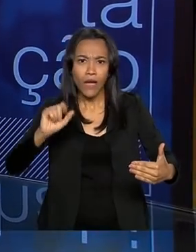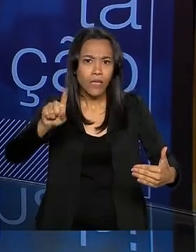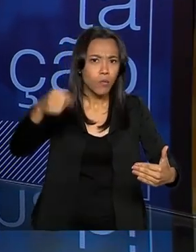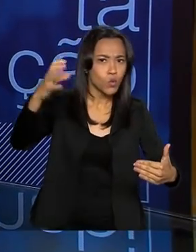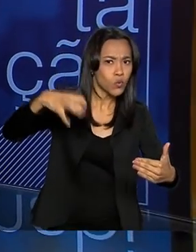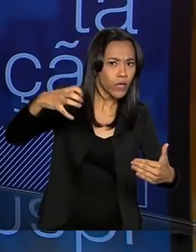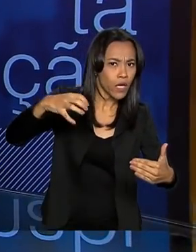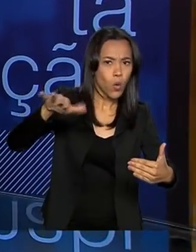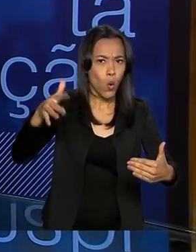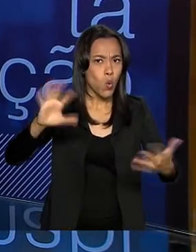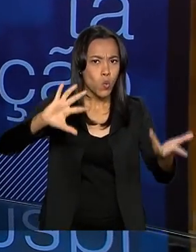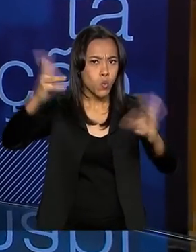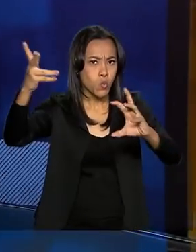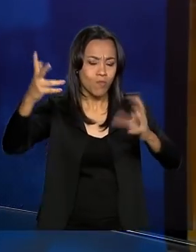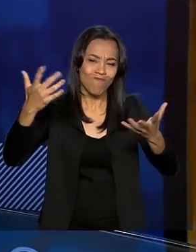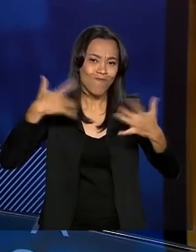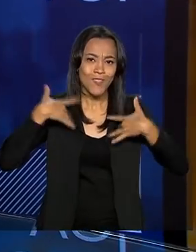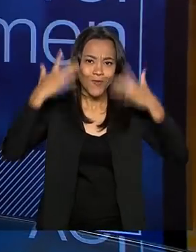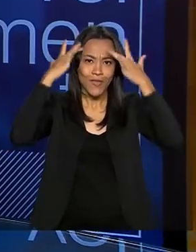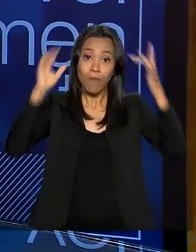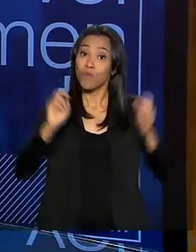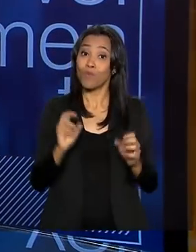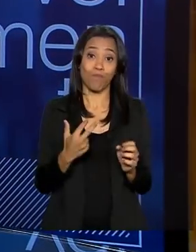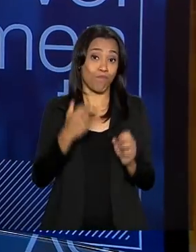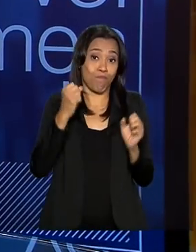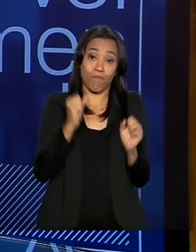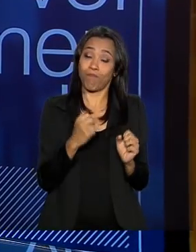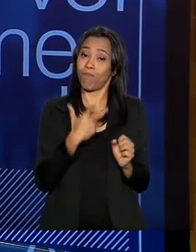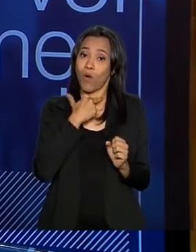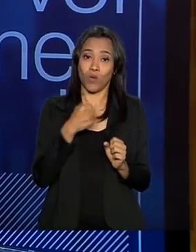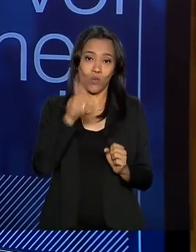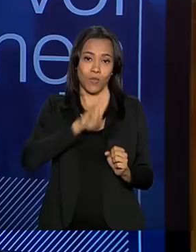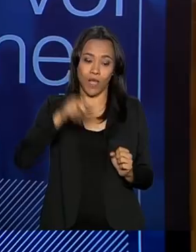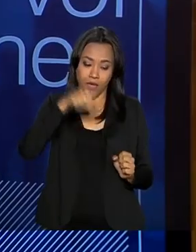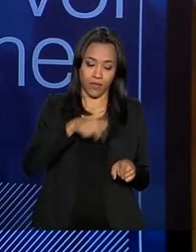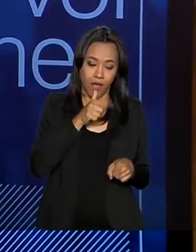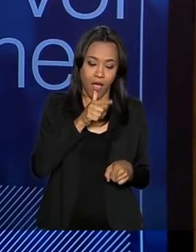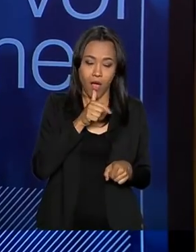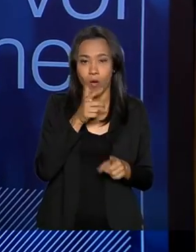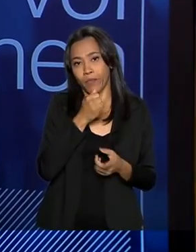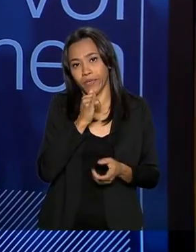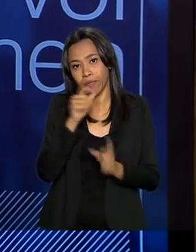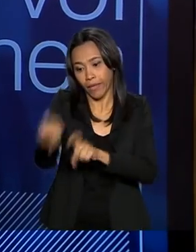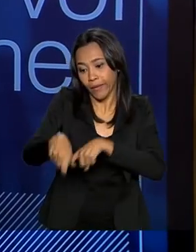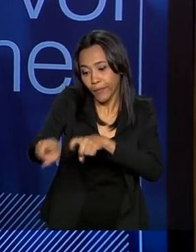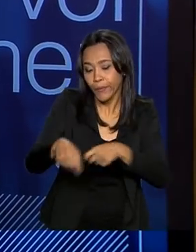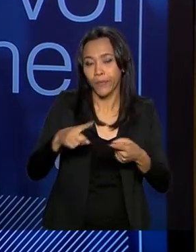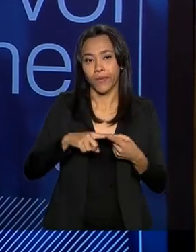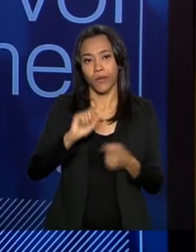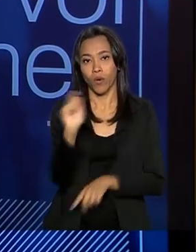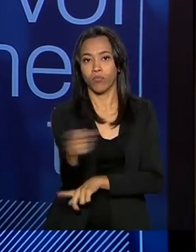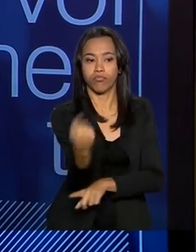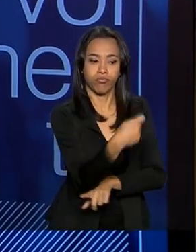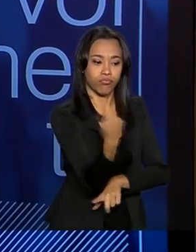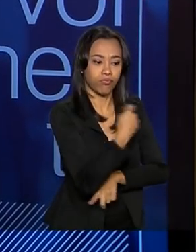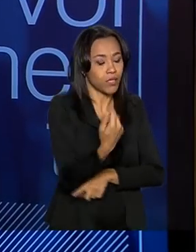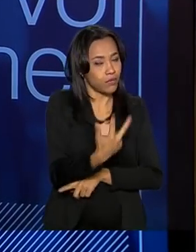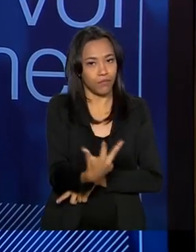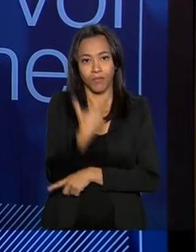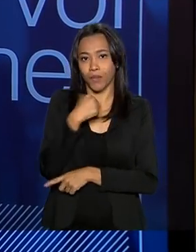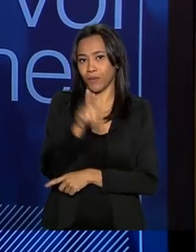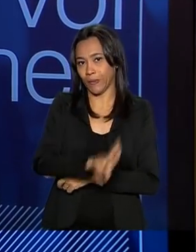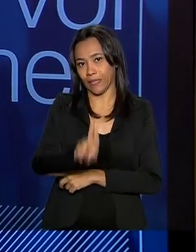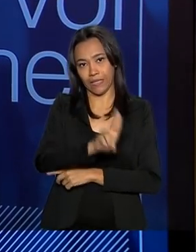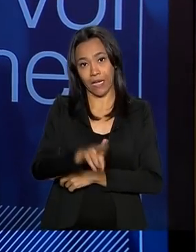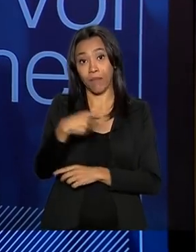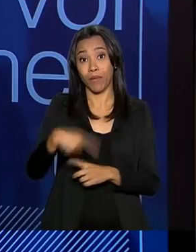inverno, você não pode utilizar essa água para desenvolver atividades econômicas, como agricultura e irrigação, que você tem que poupar para